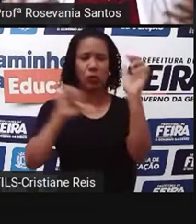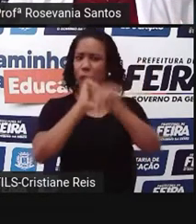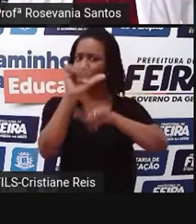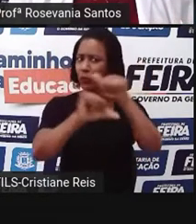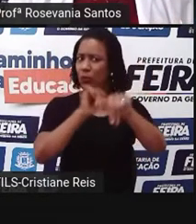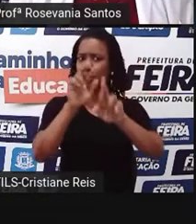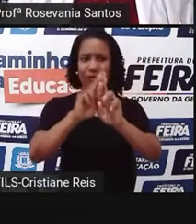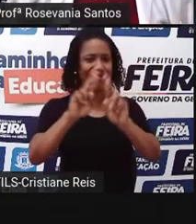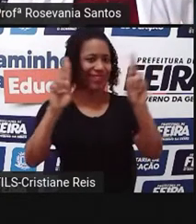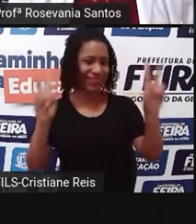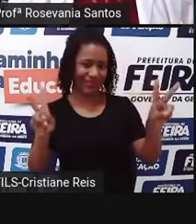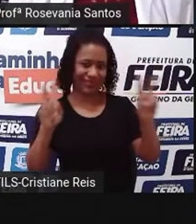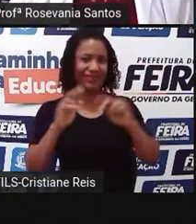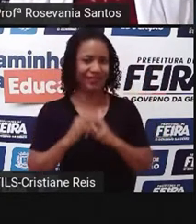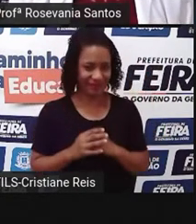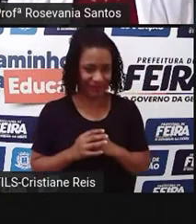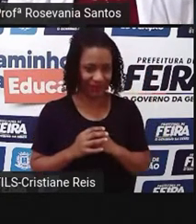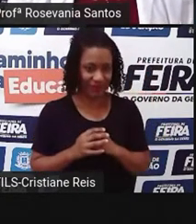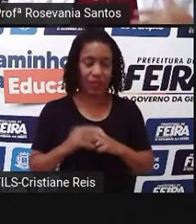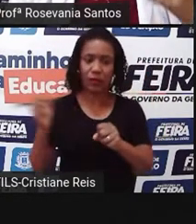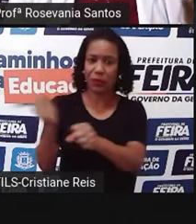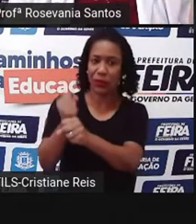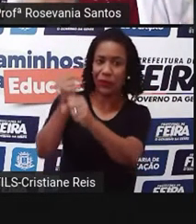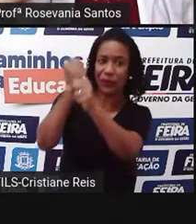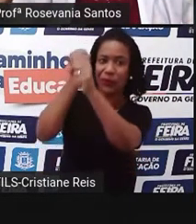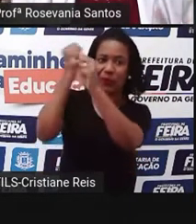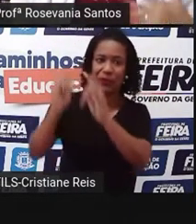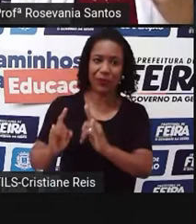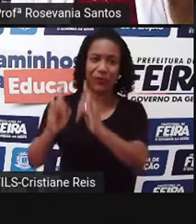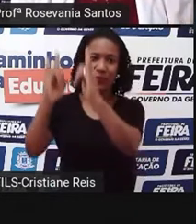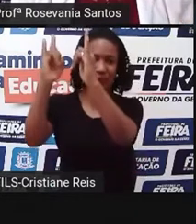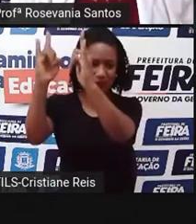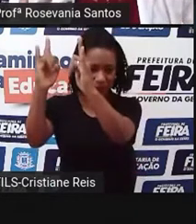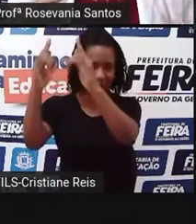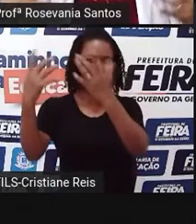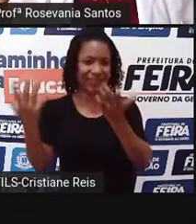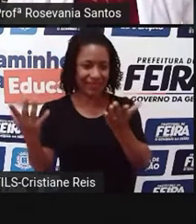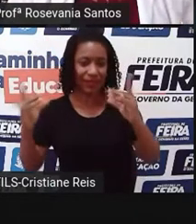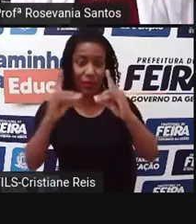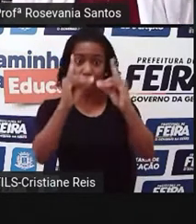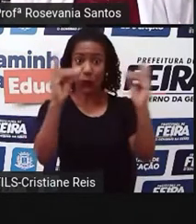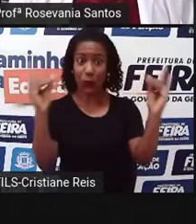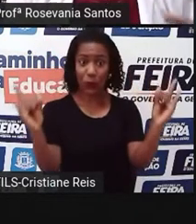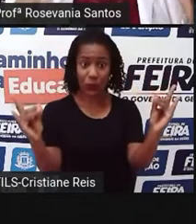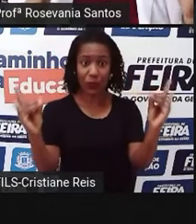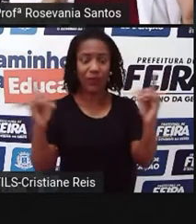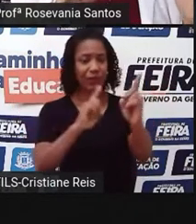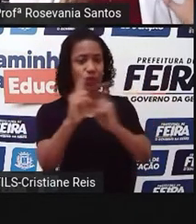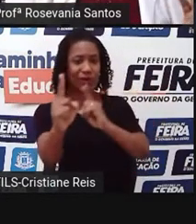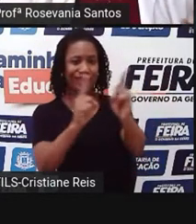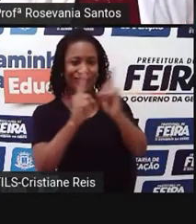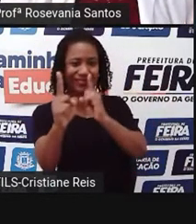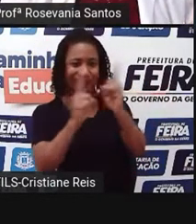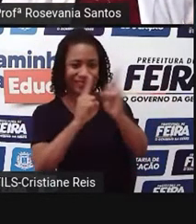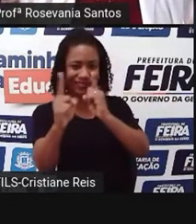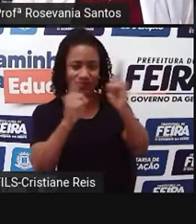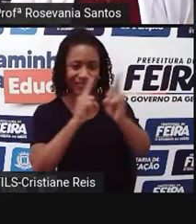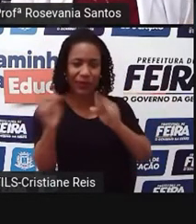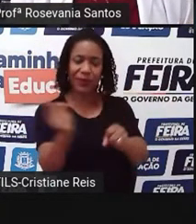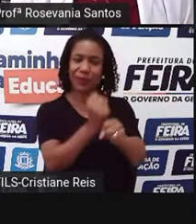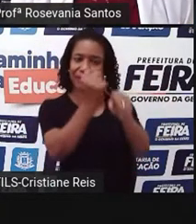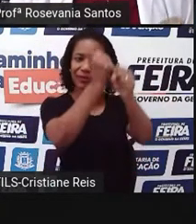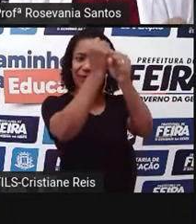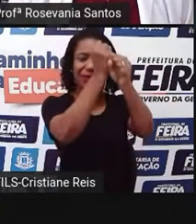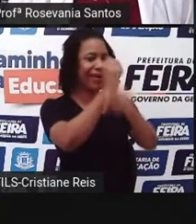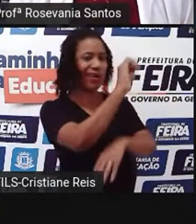praticamente dá espaço para as construções de casas, prédios, viadutos, as pistas, o que for. Então, você percebe que o primeiro elemento